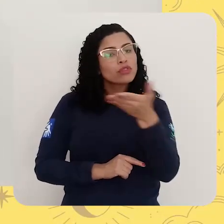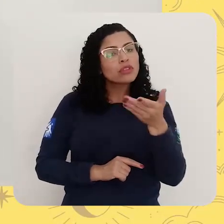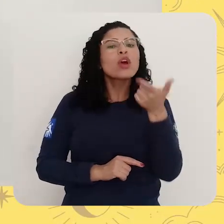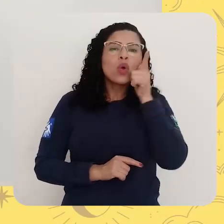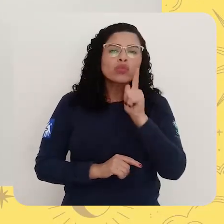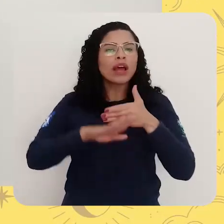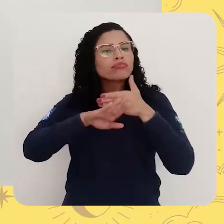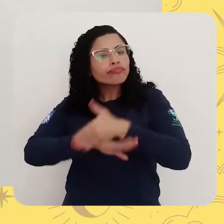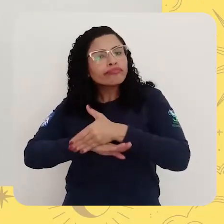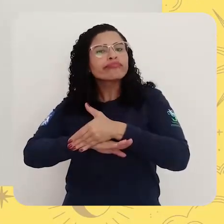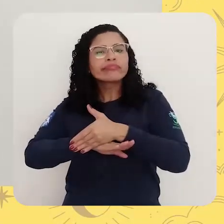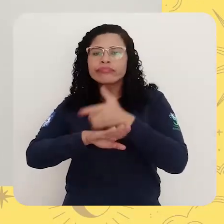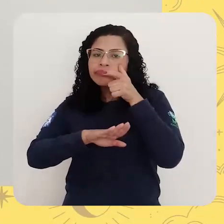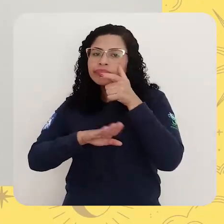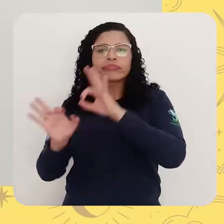vocês acessarem.